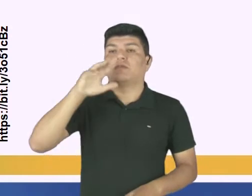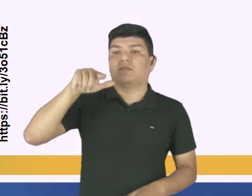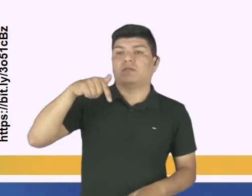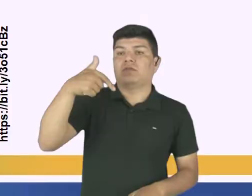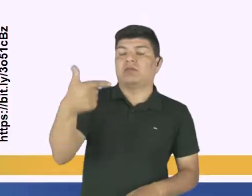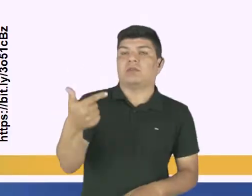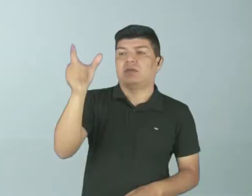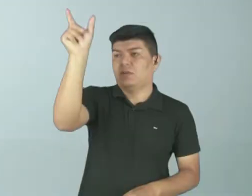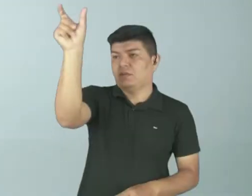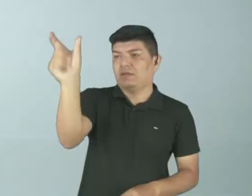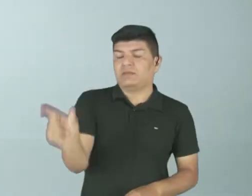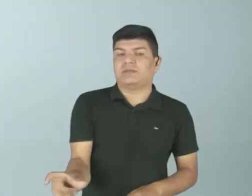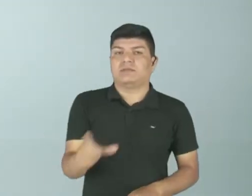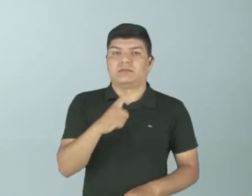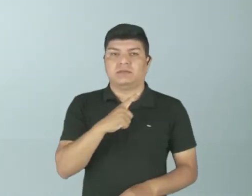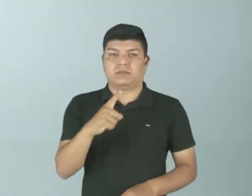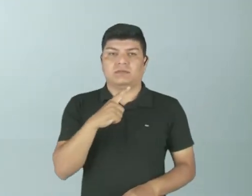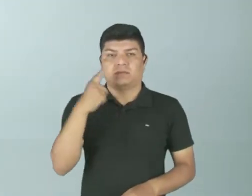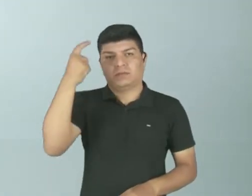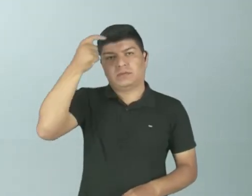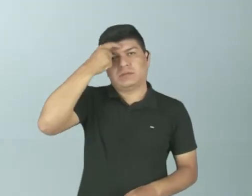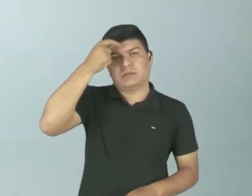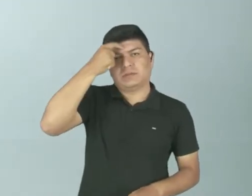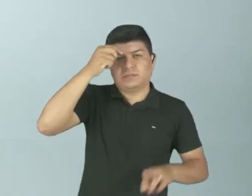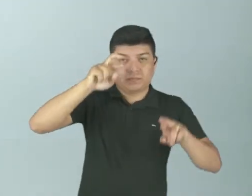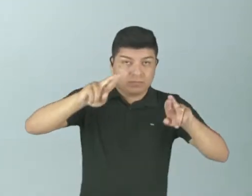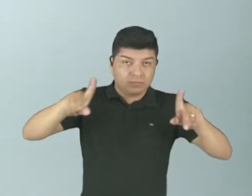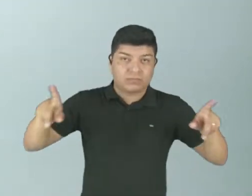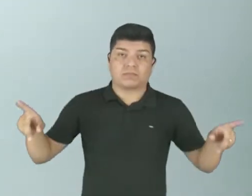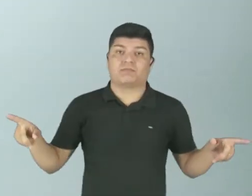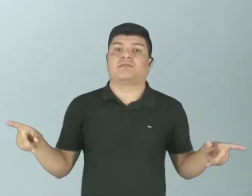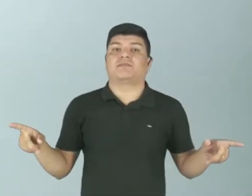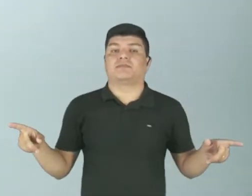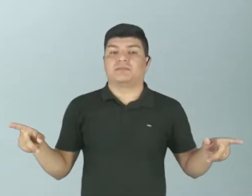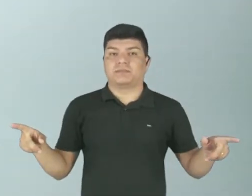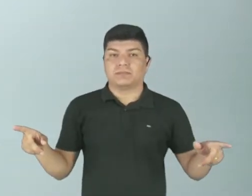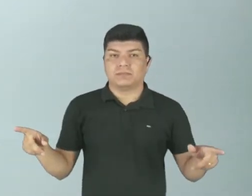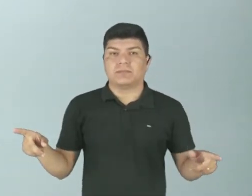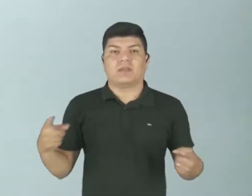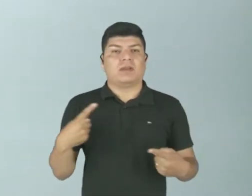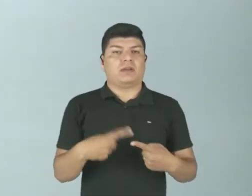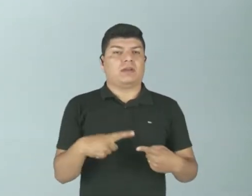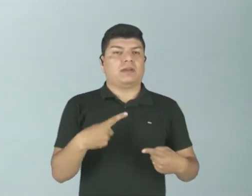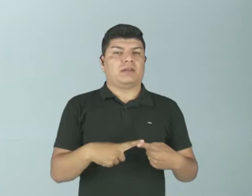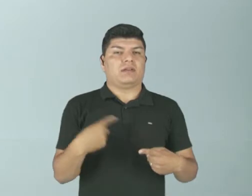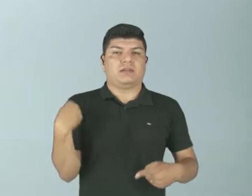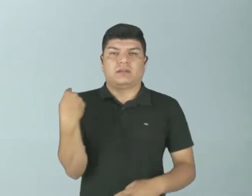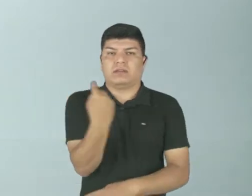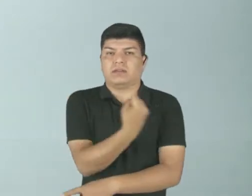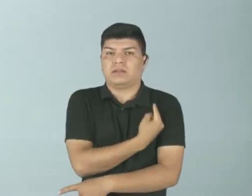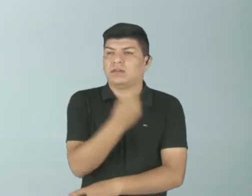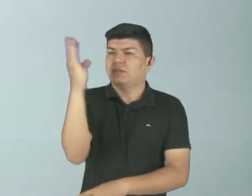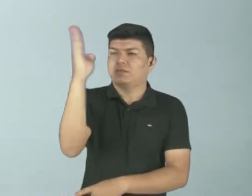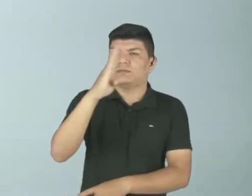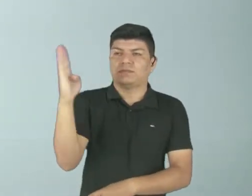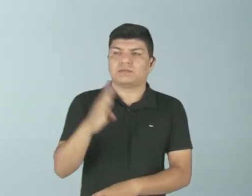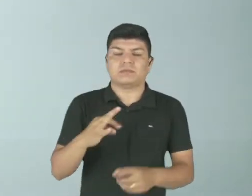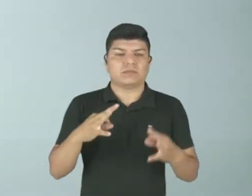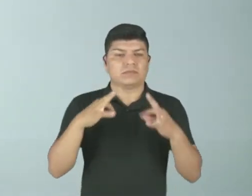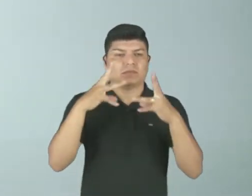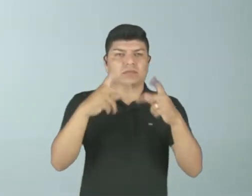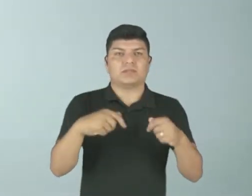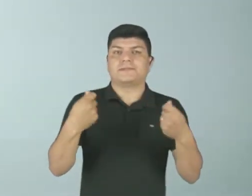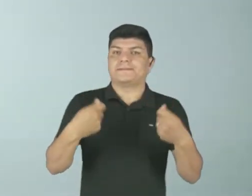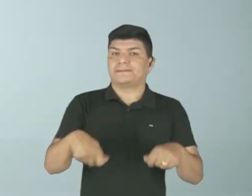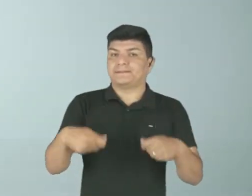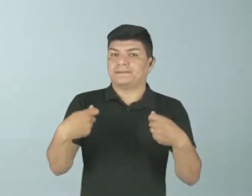É o reconhecimento que o outro tem a forma de pensar diferente. Não é porque nós estamos nesse Brasil que todo mundo